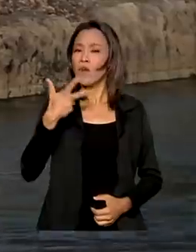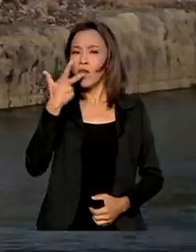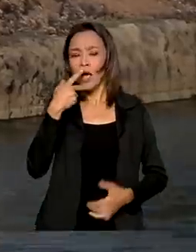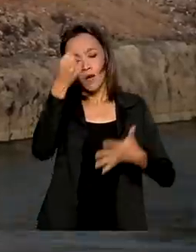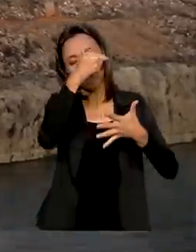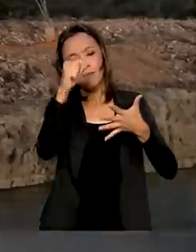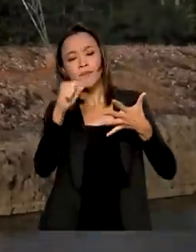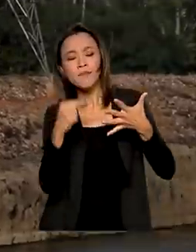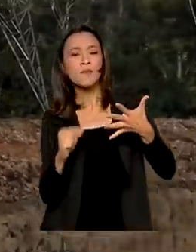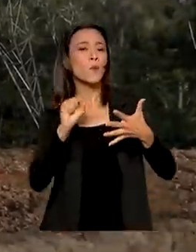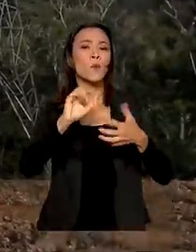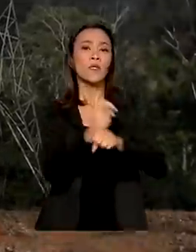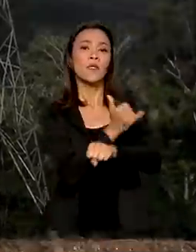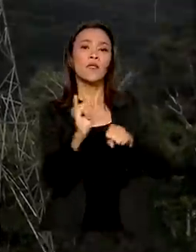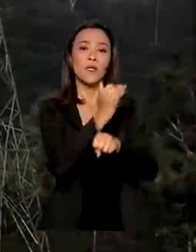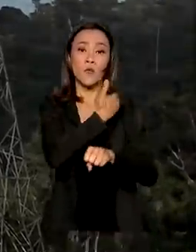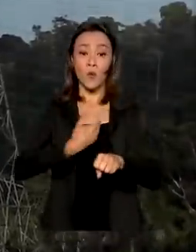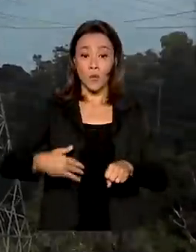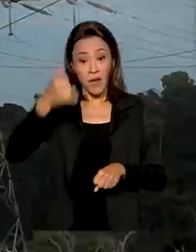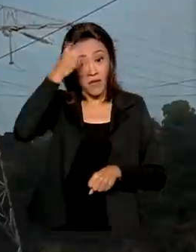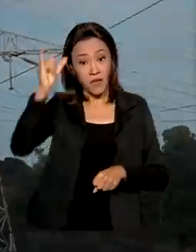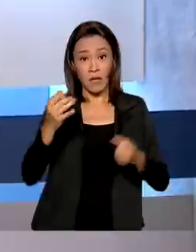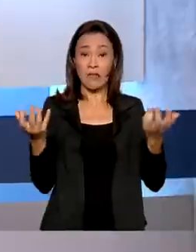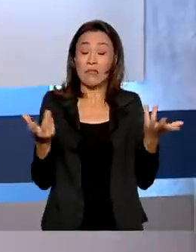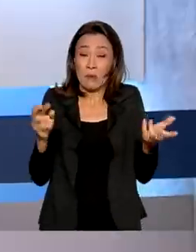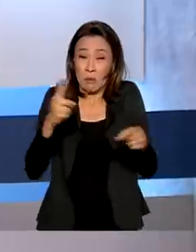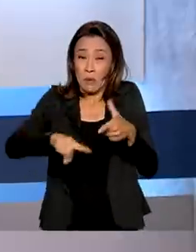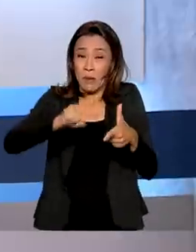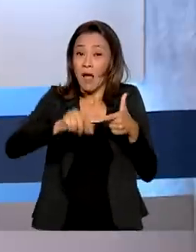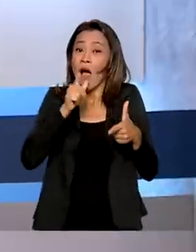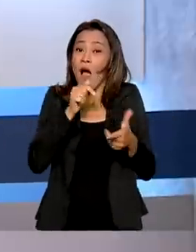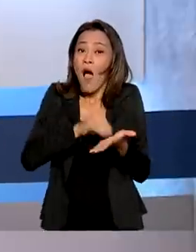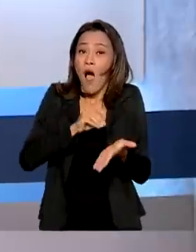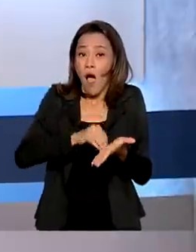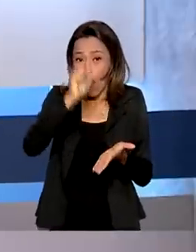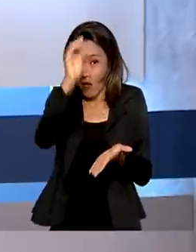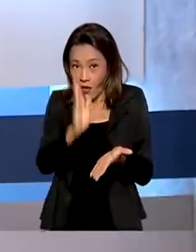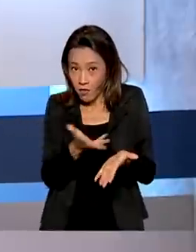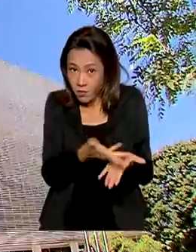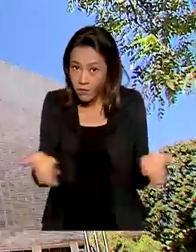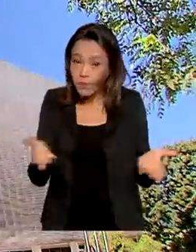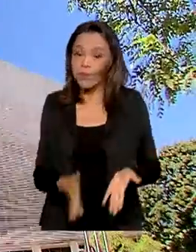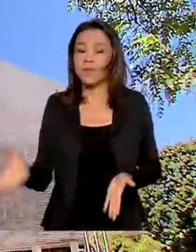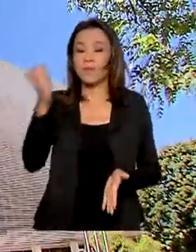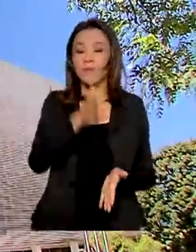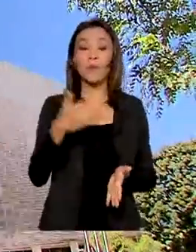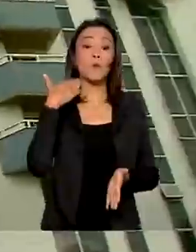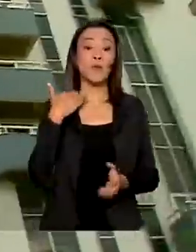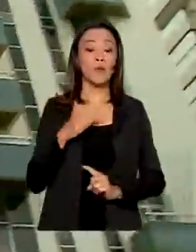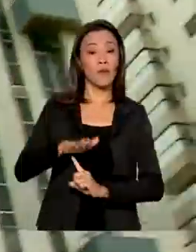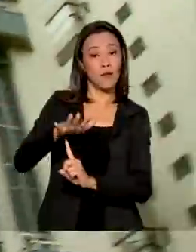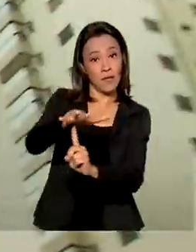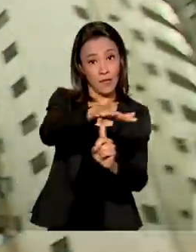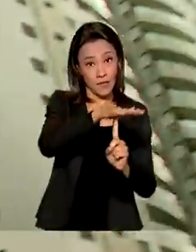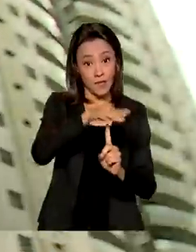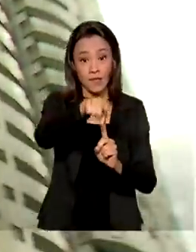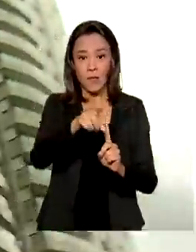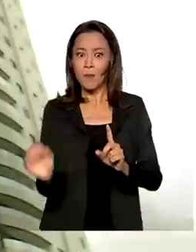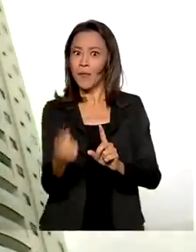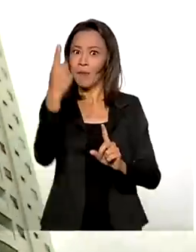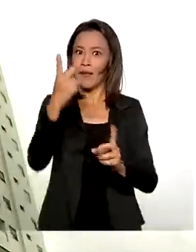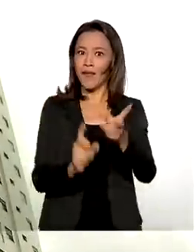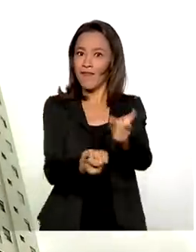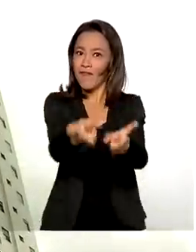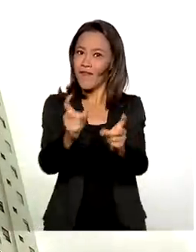medidas do governo para evitar uma crise hídrica no país. E ainda, Caixa realiza primeiro feirão digital de imóveis e